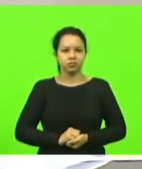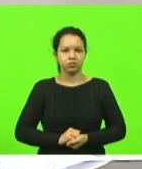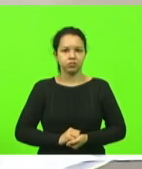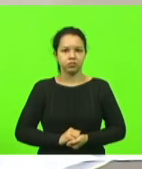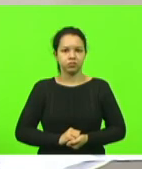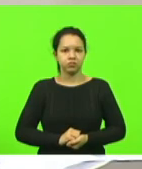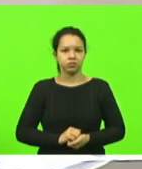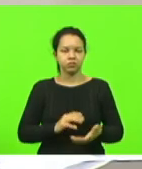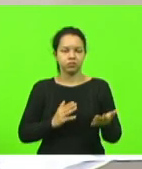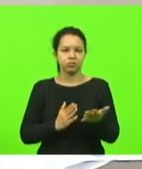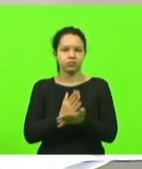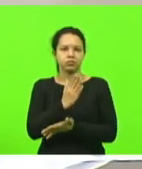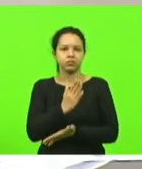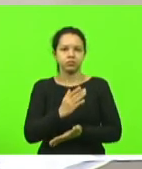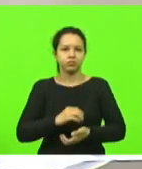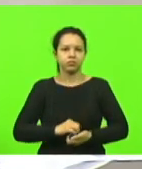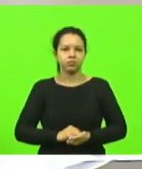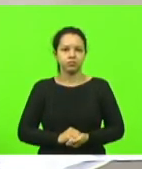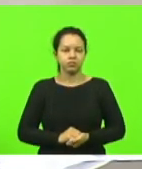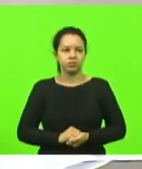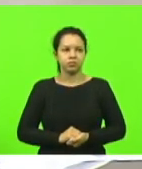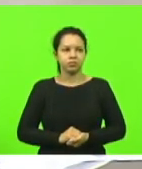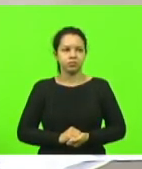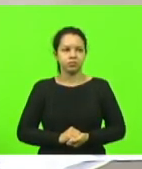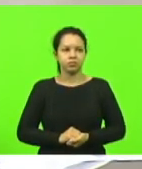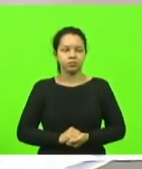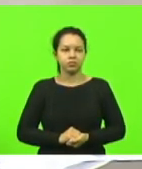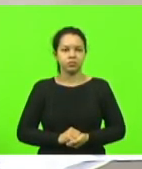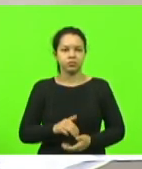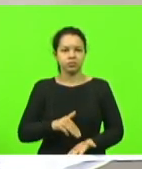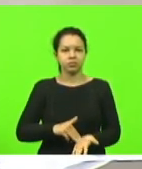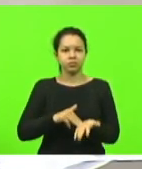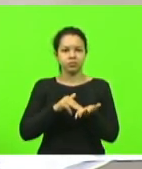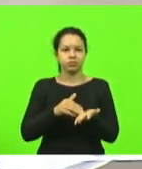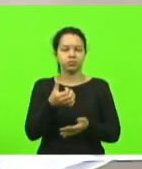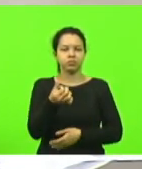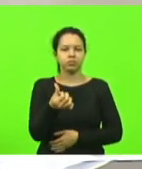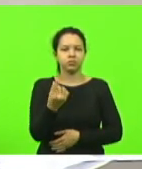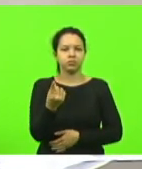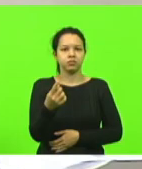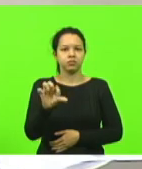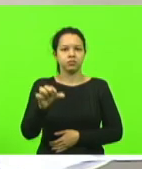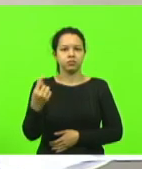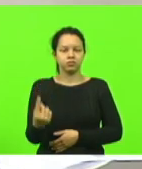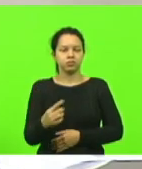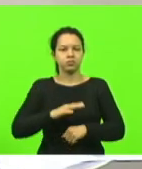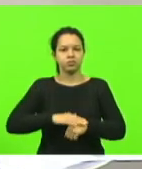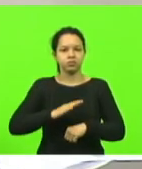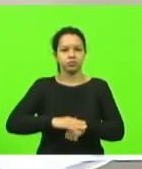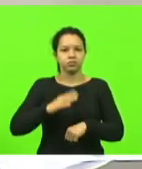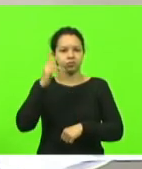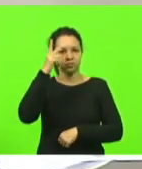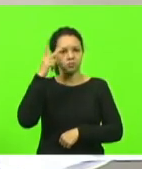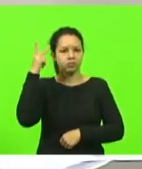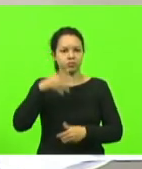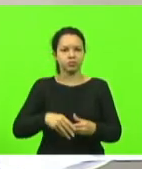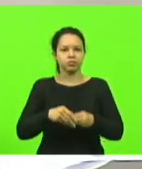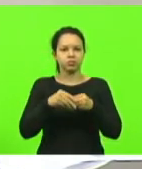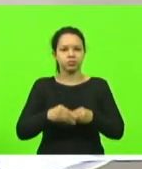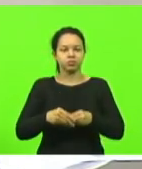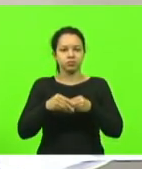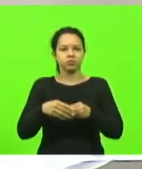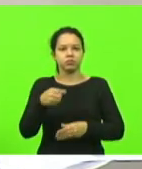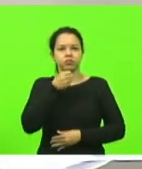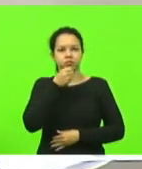Aprovado. Moção número 691, deputado Paulinha, cumprimentando o jornal a notícia do dia